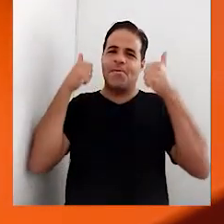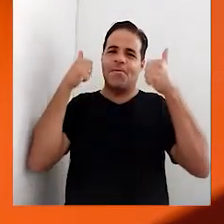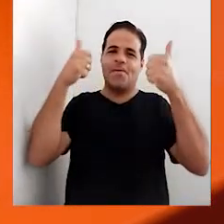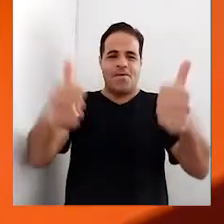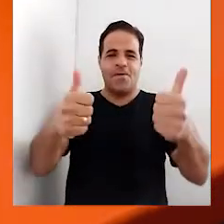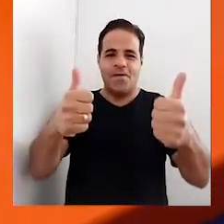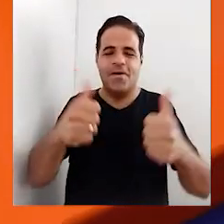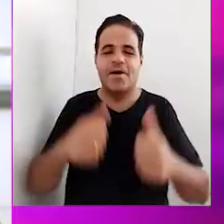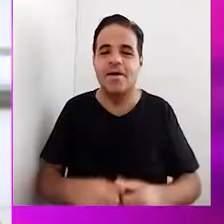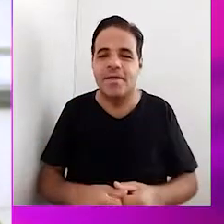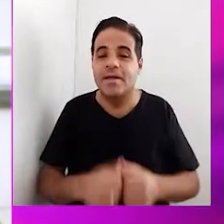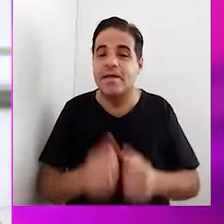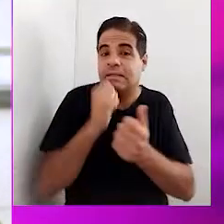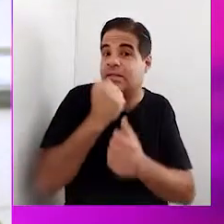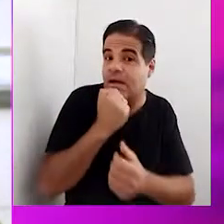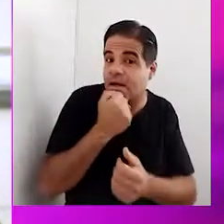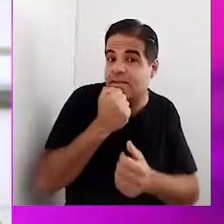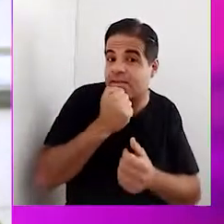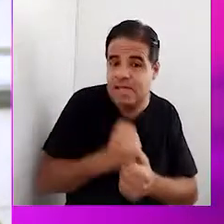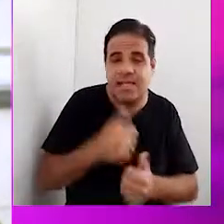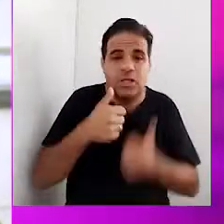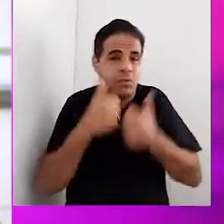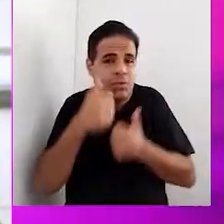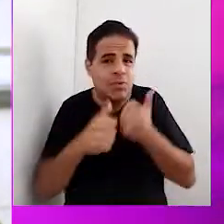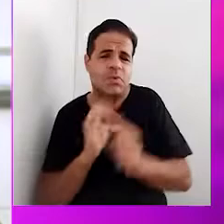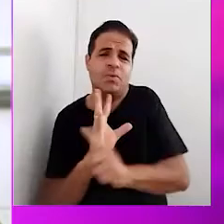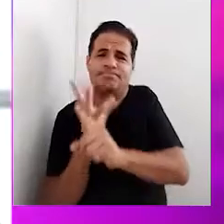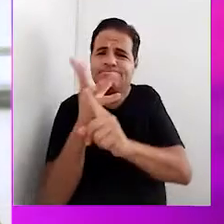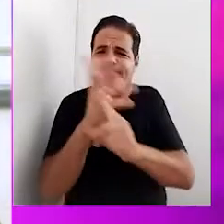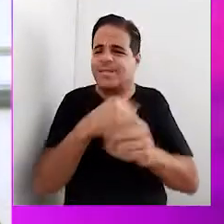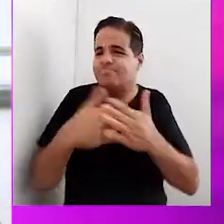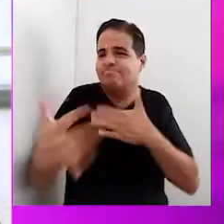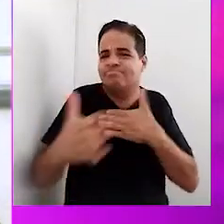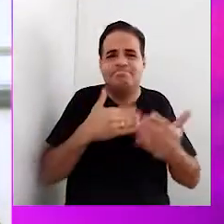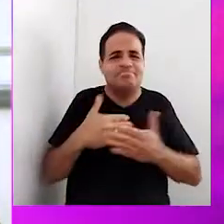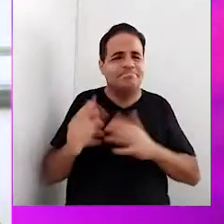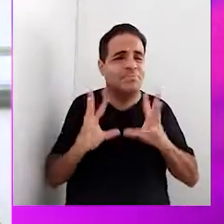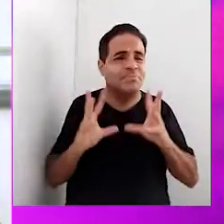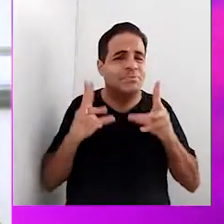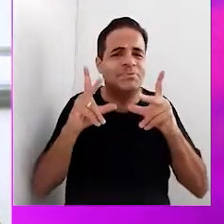E o mundo melhor Na ciência, jogo e nas artes